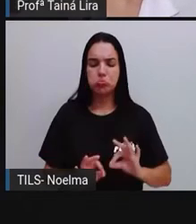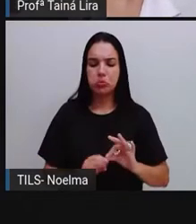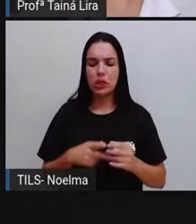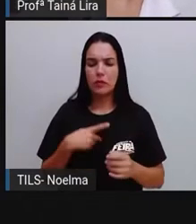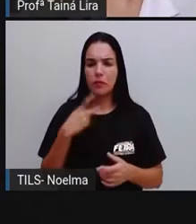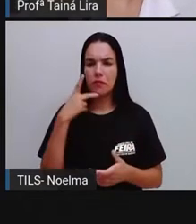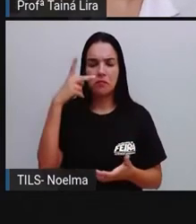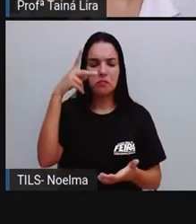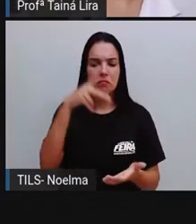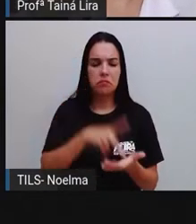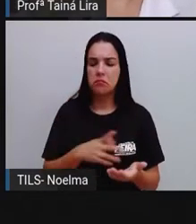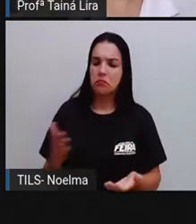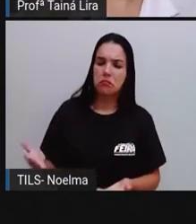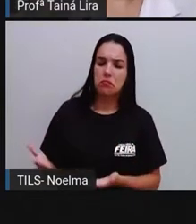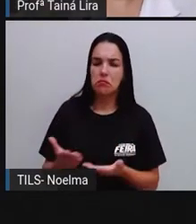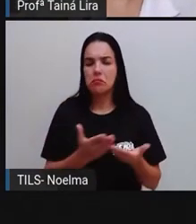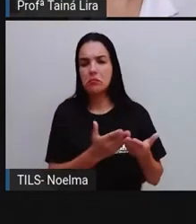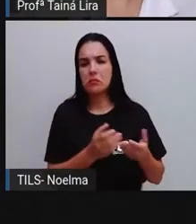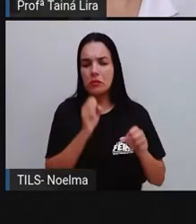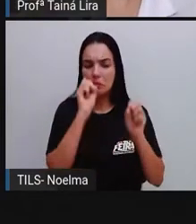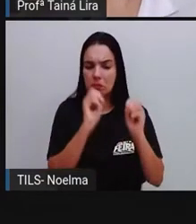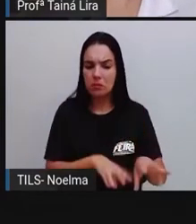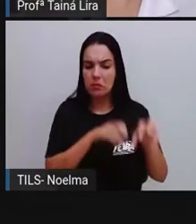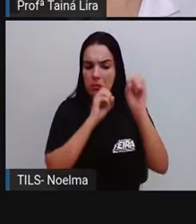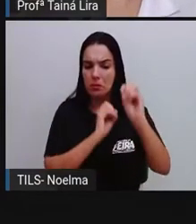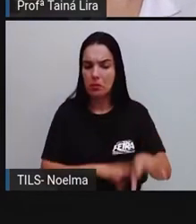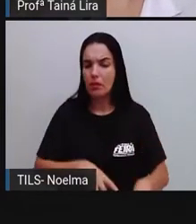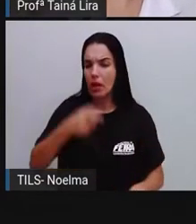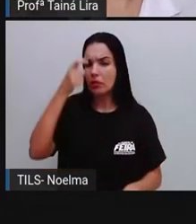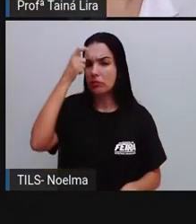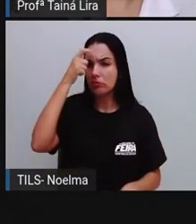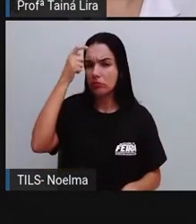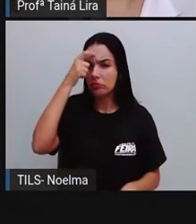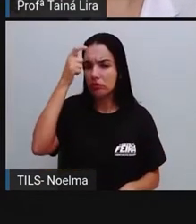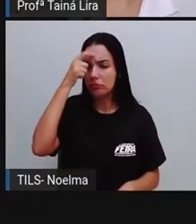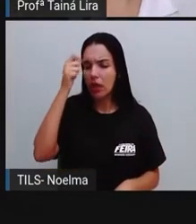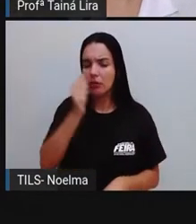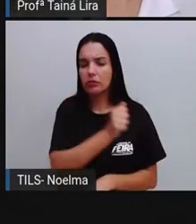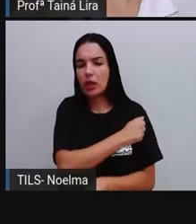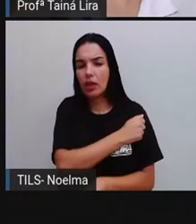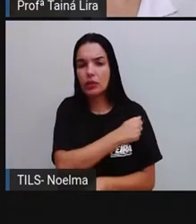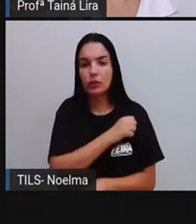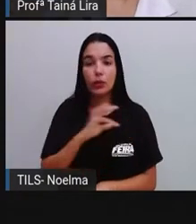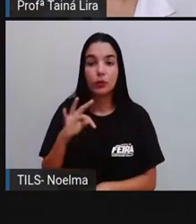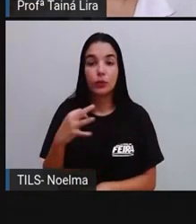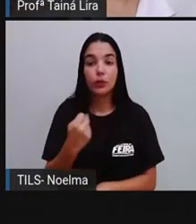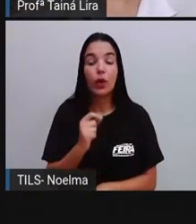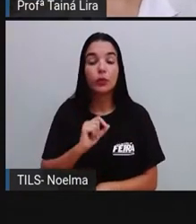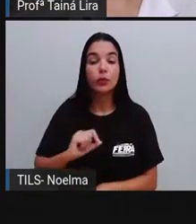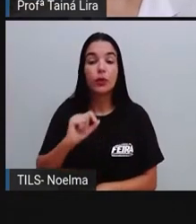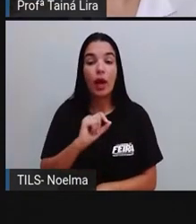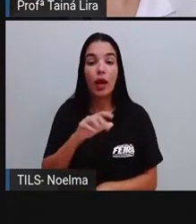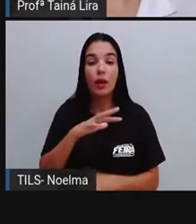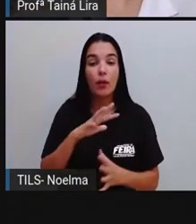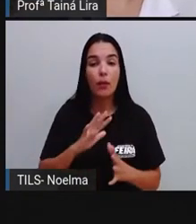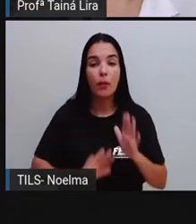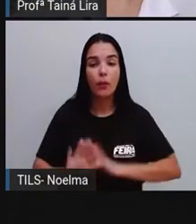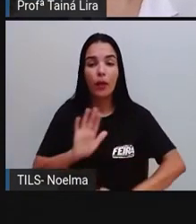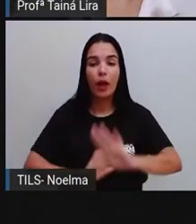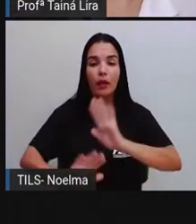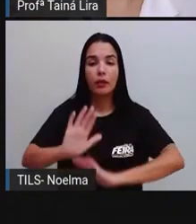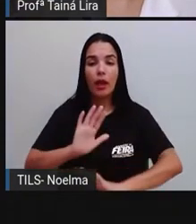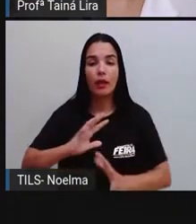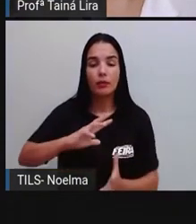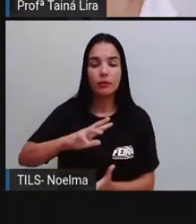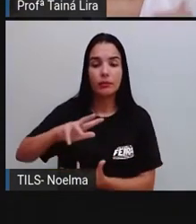questão, né, da... Tinha essa consciência, conscientizava os alunos para preservar o meio ambiente, inclusive eles